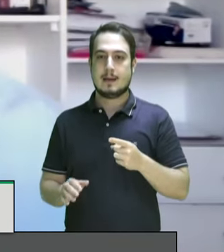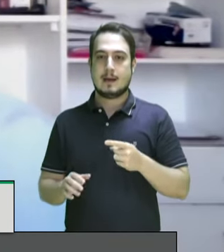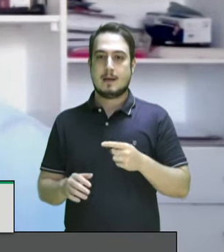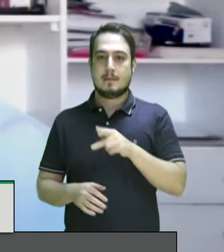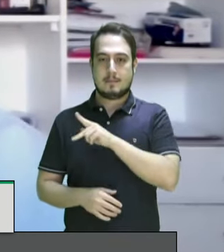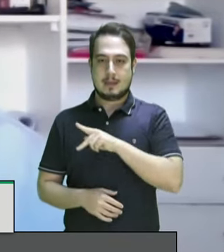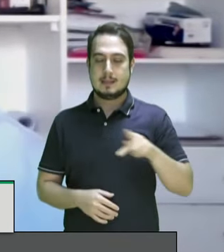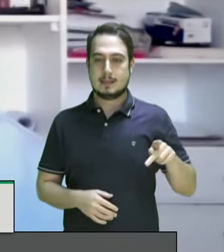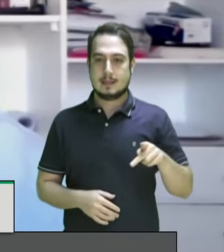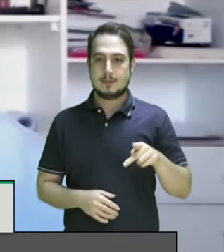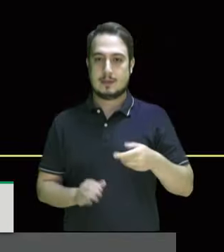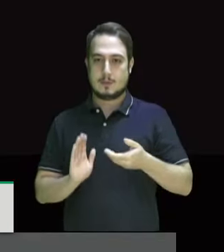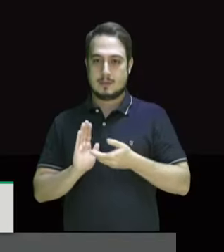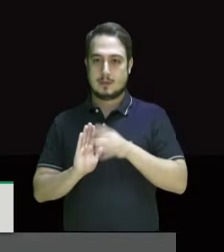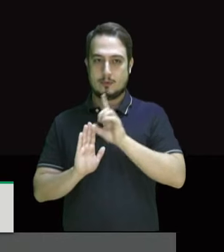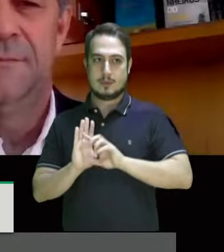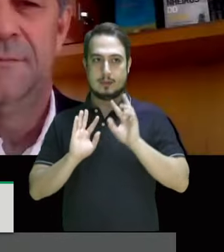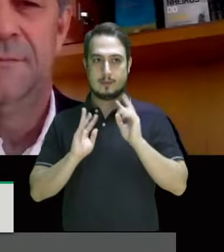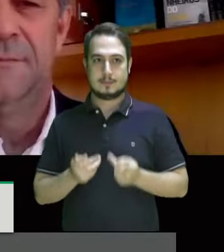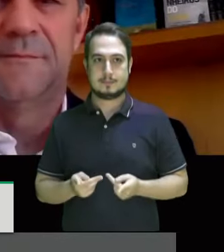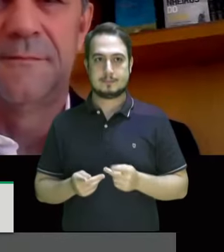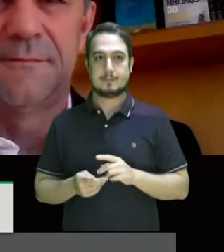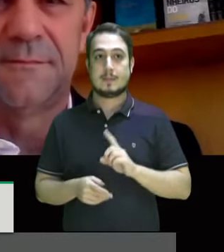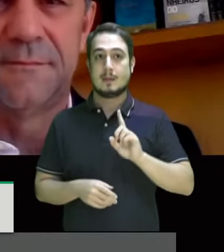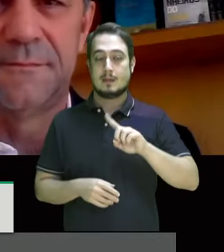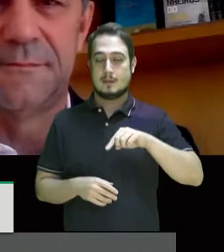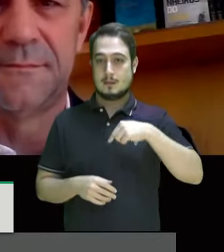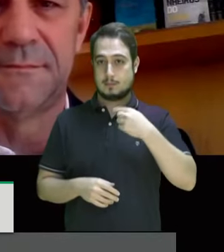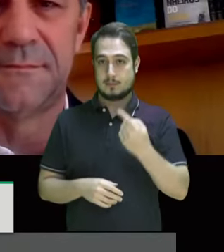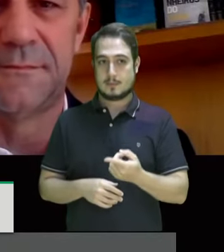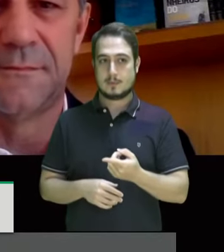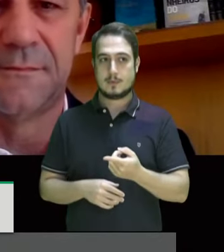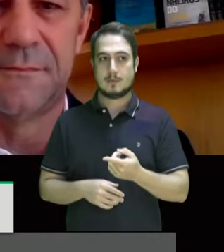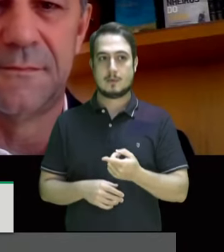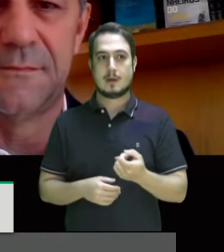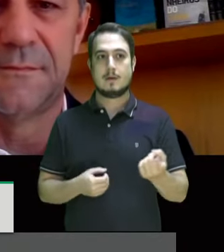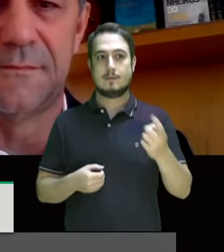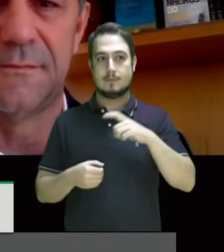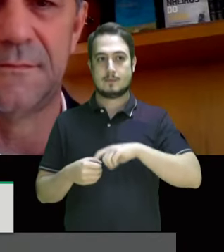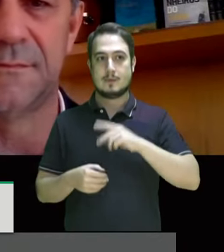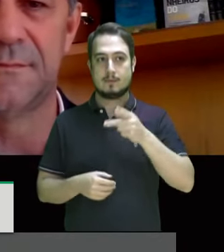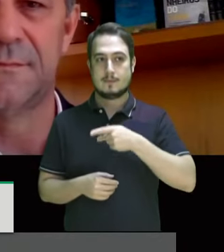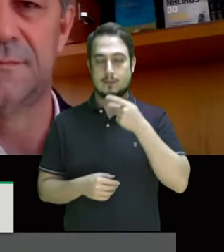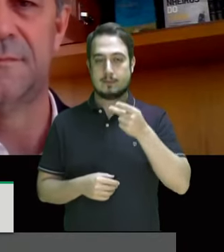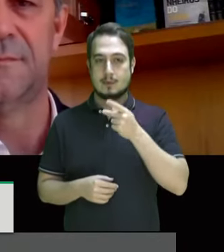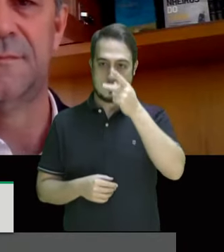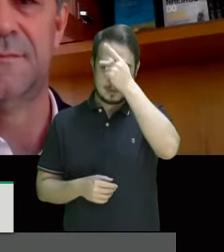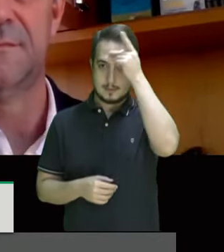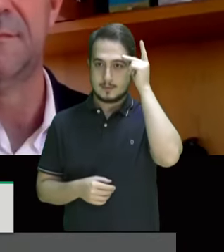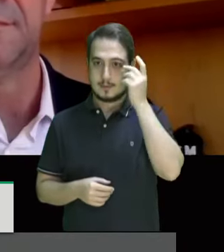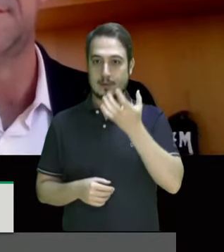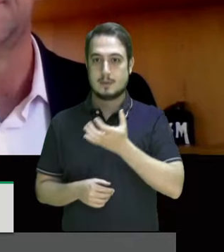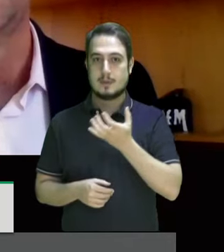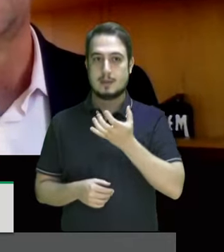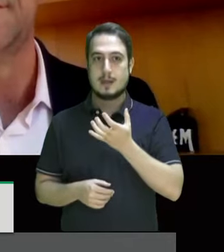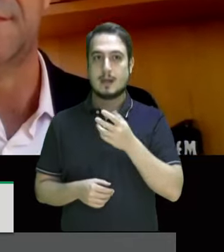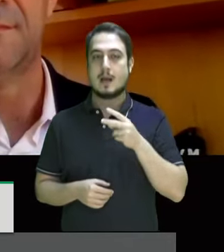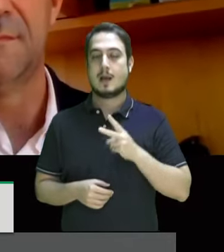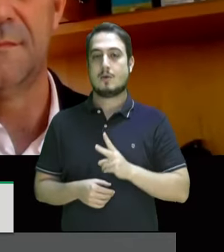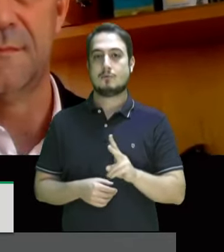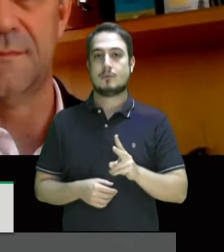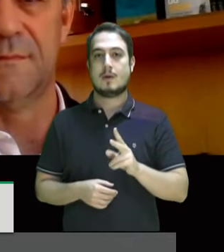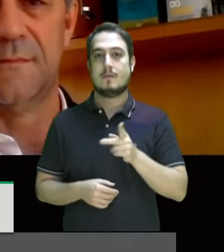dessa casa e na sequência vou devolver a palavra àqueles que solicitarem